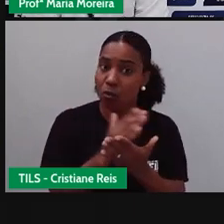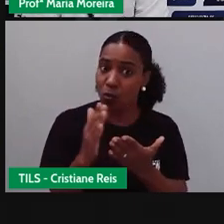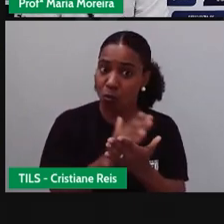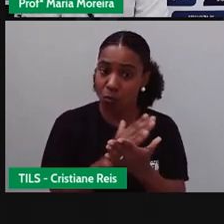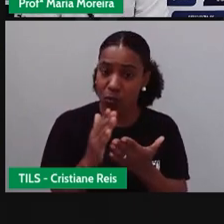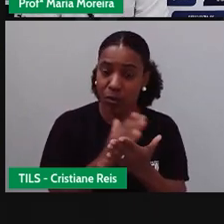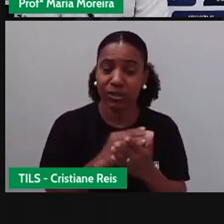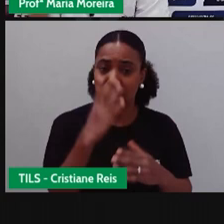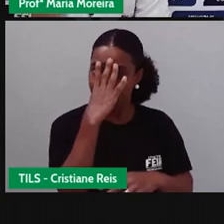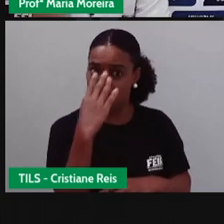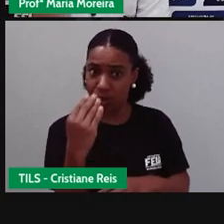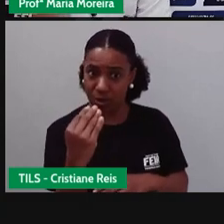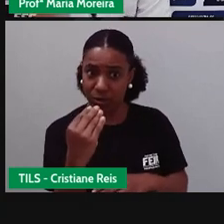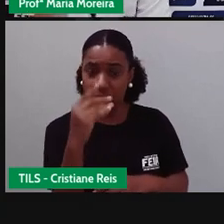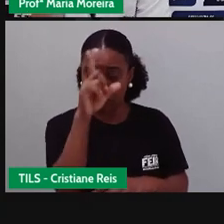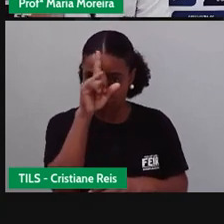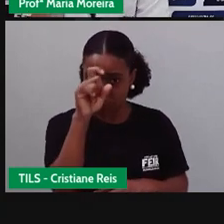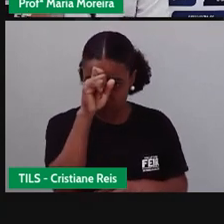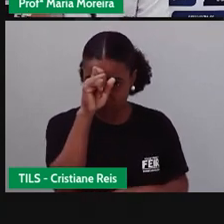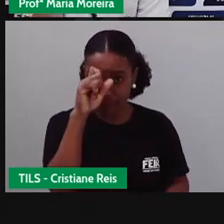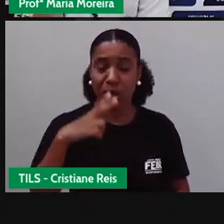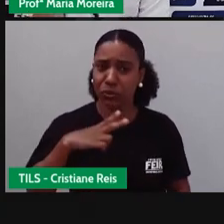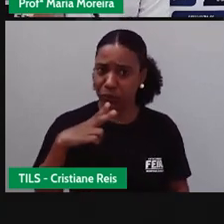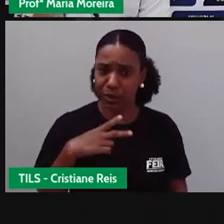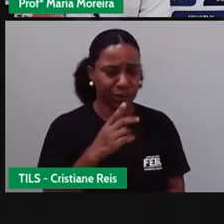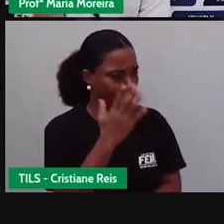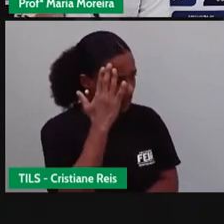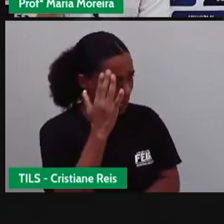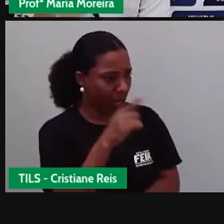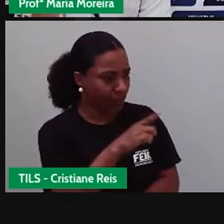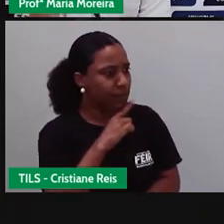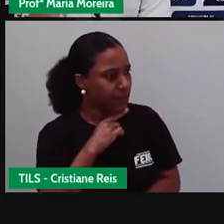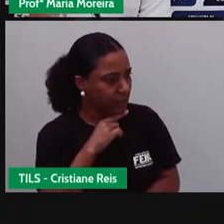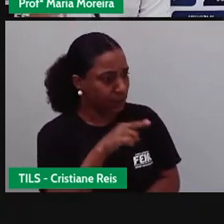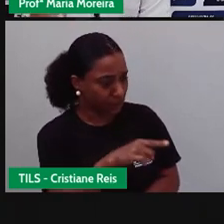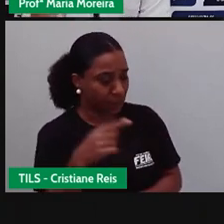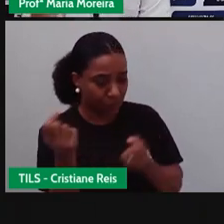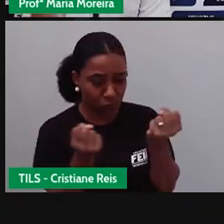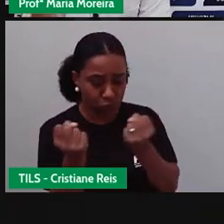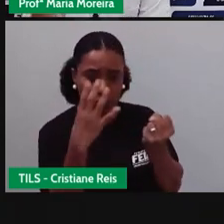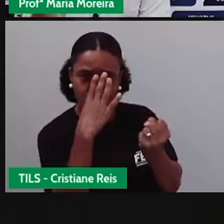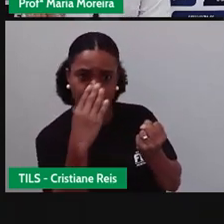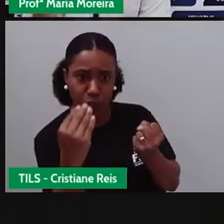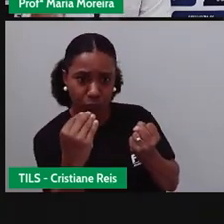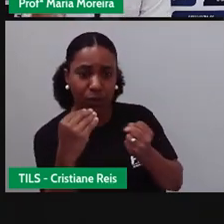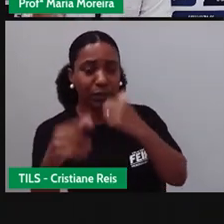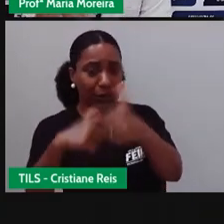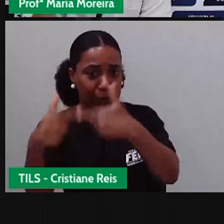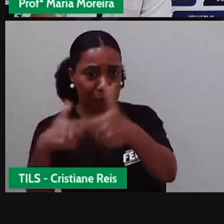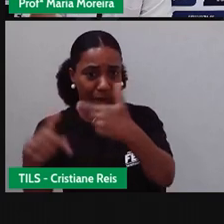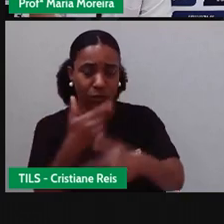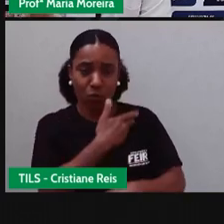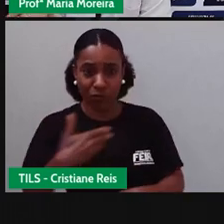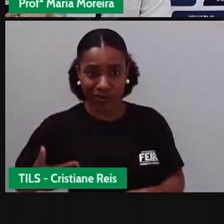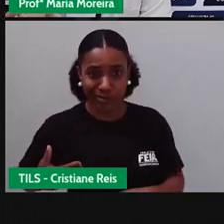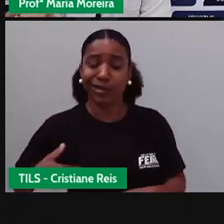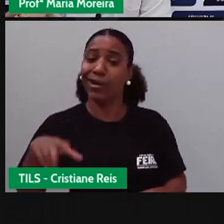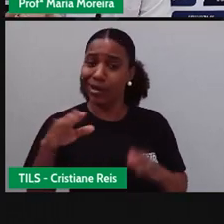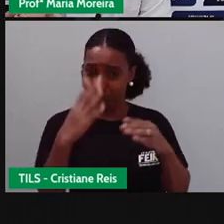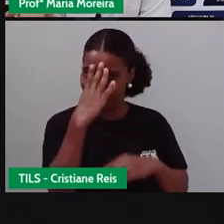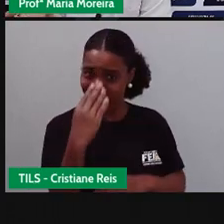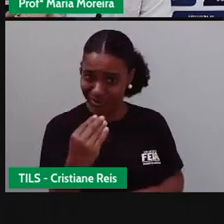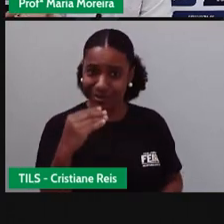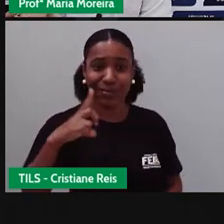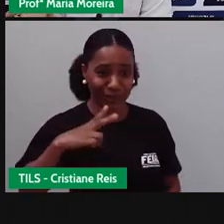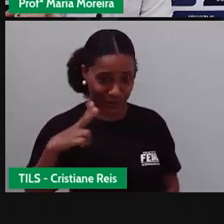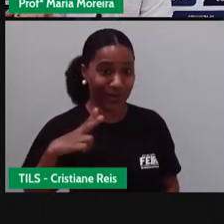vai falar sobre isso aqui. Você sabia, Cris? Que, além das ambulâncias, né? Do serviço público, temos também ambulâncias particulares?